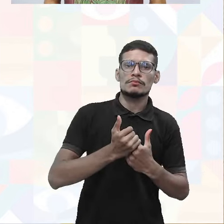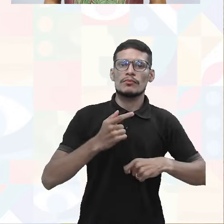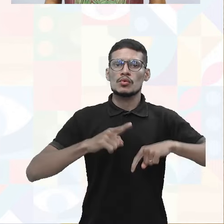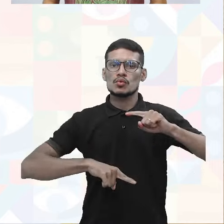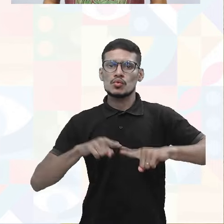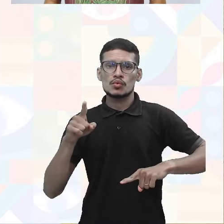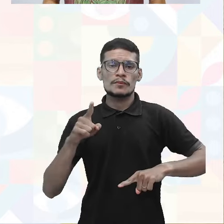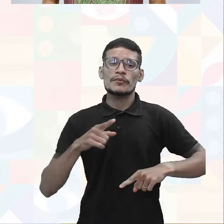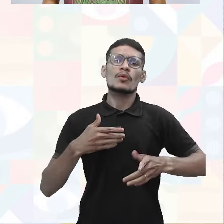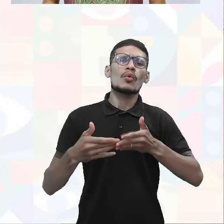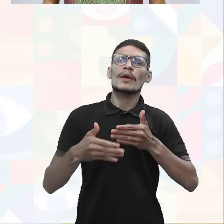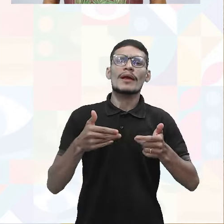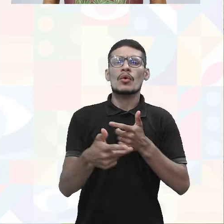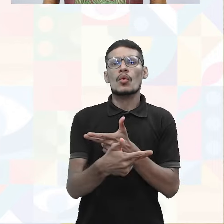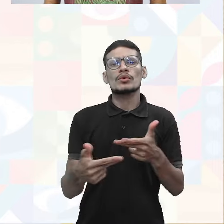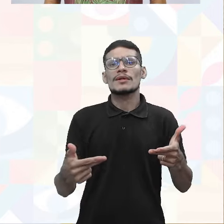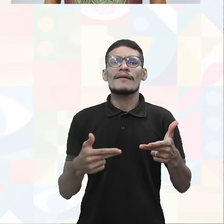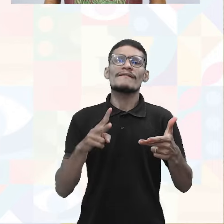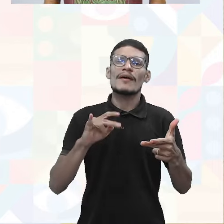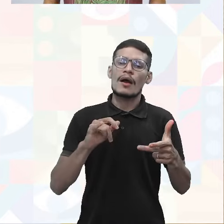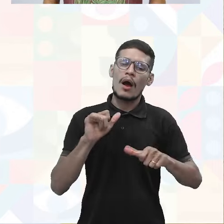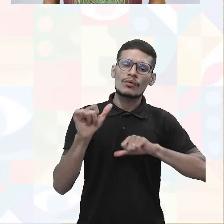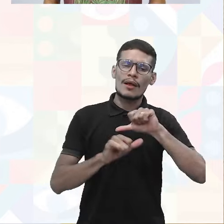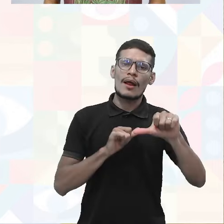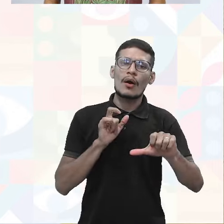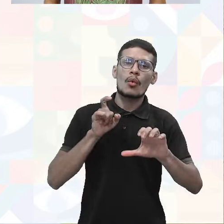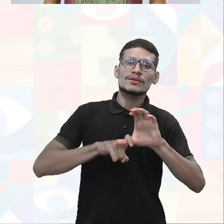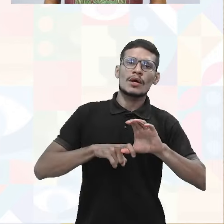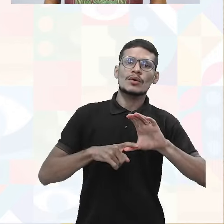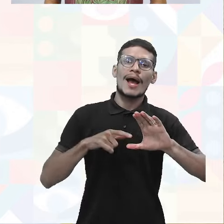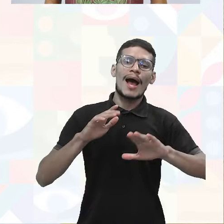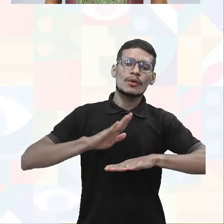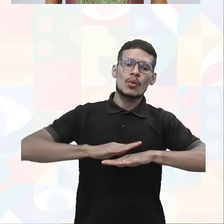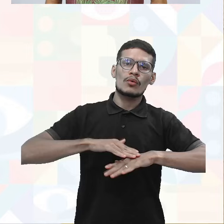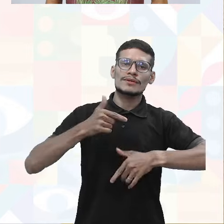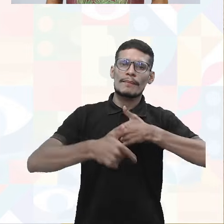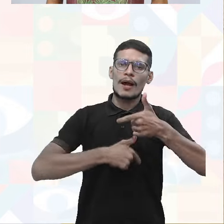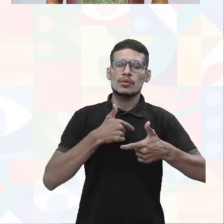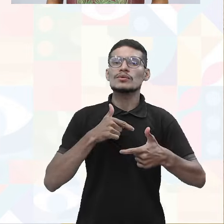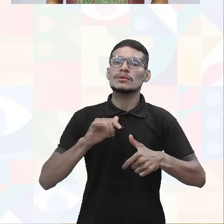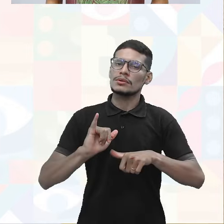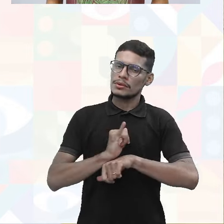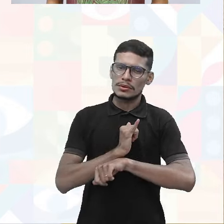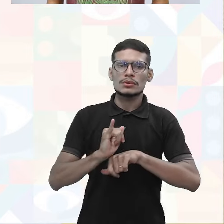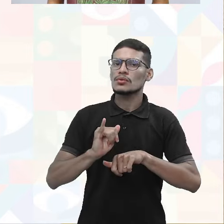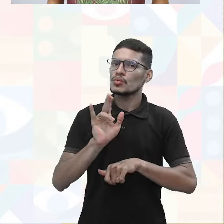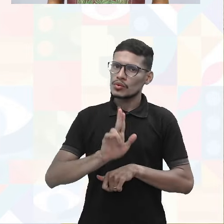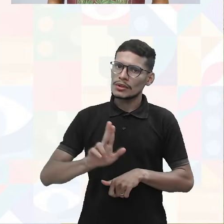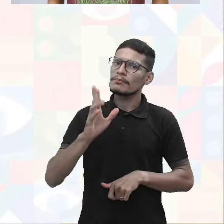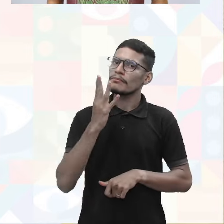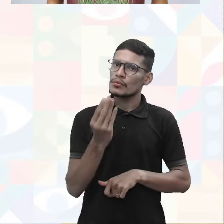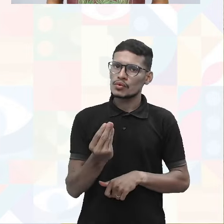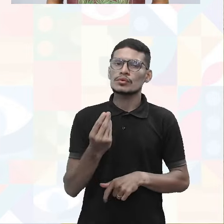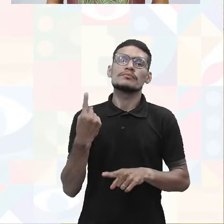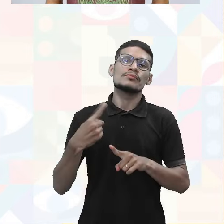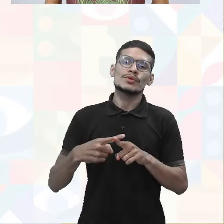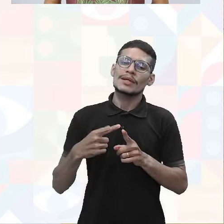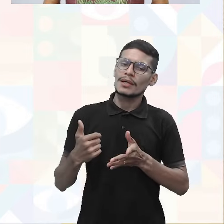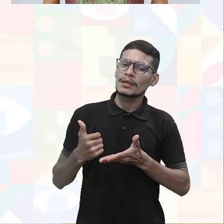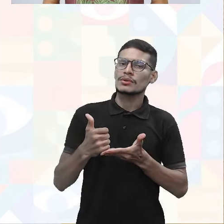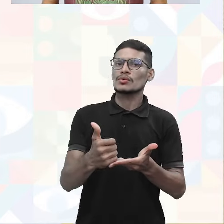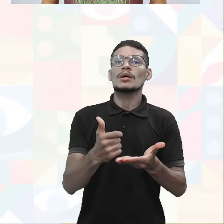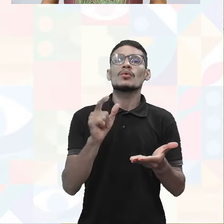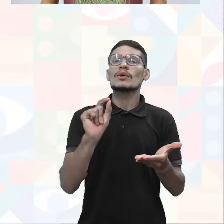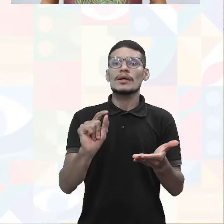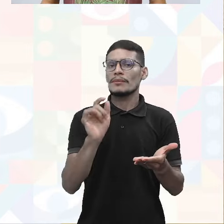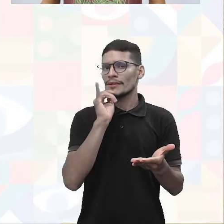dizer, que altere a minha condição atual de trabalho. Então, essa técnica, ela é bastante utilizada, pois ela auxilia bastante a ver essa questão